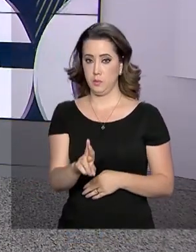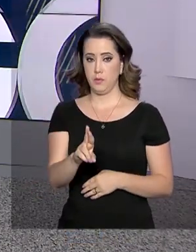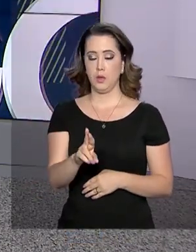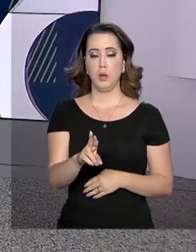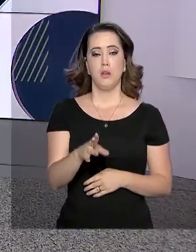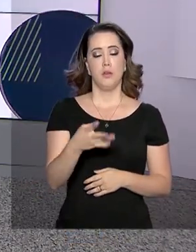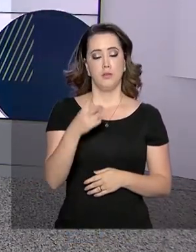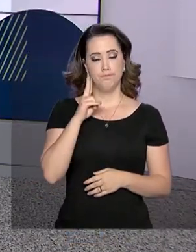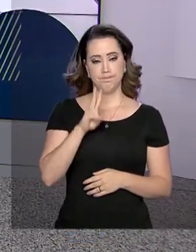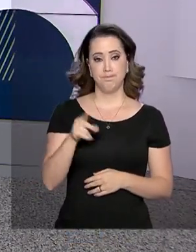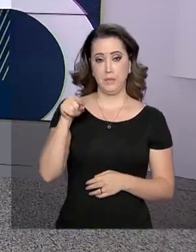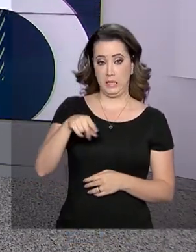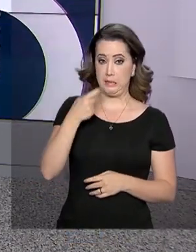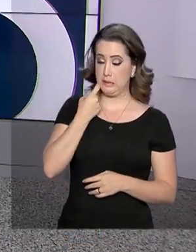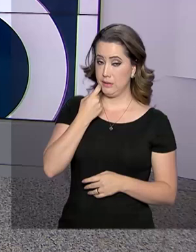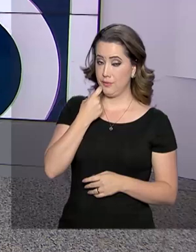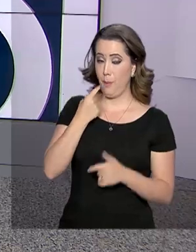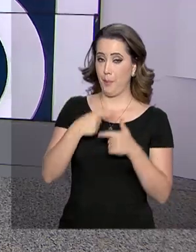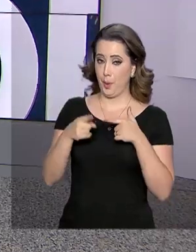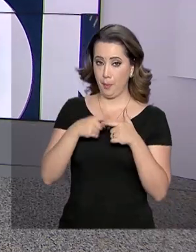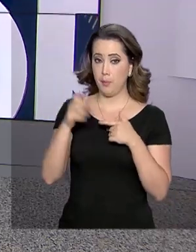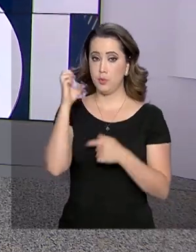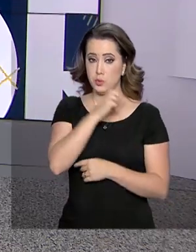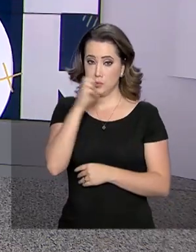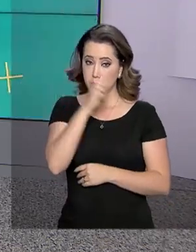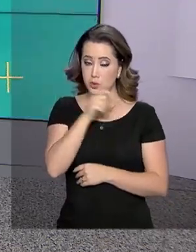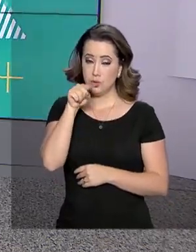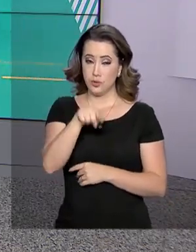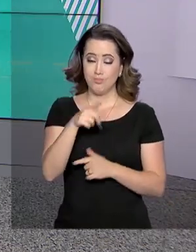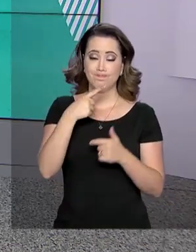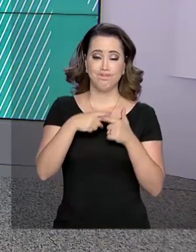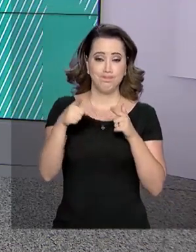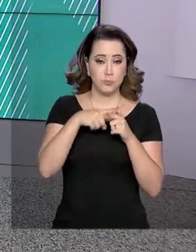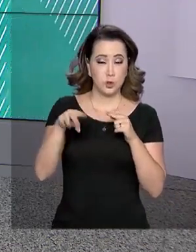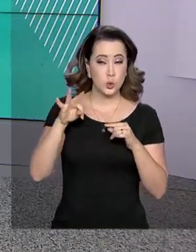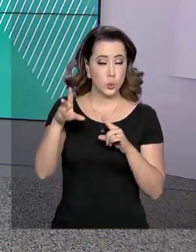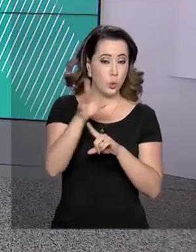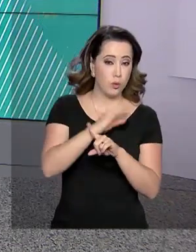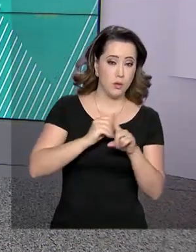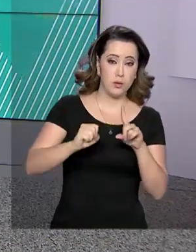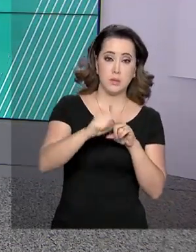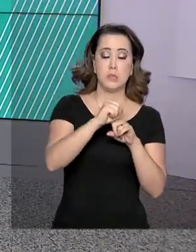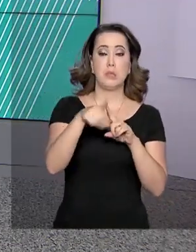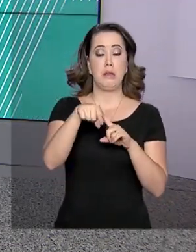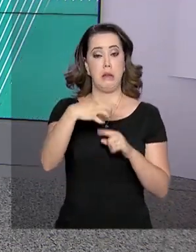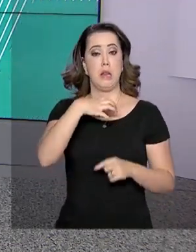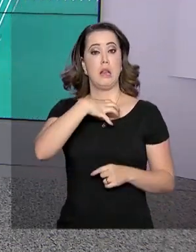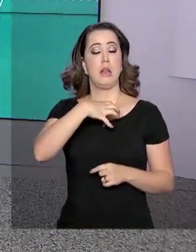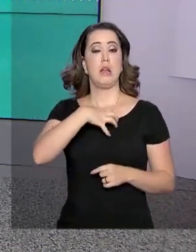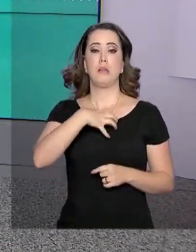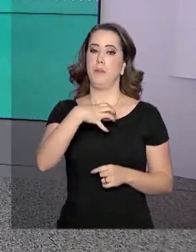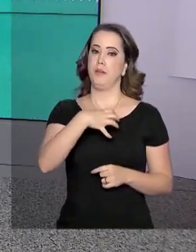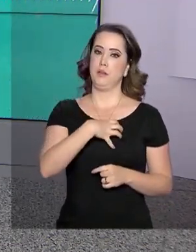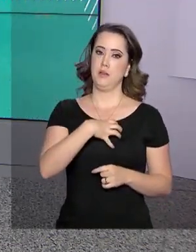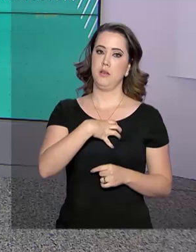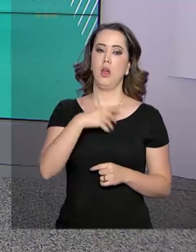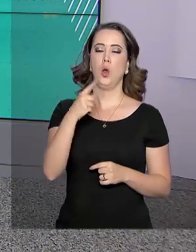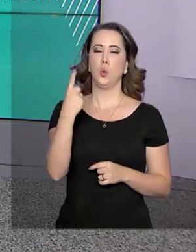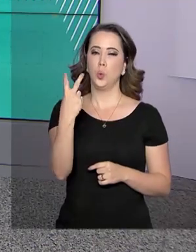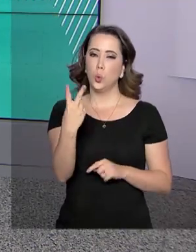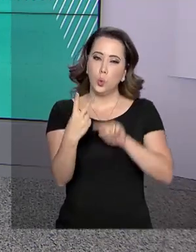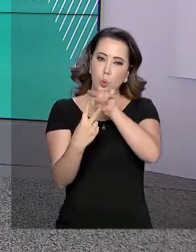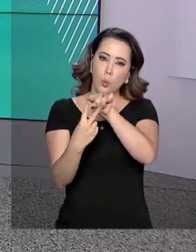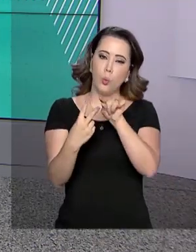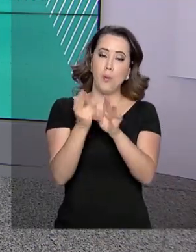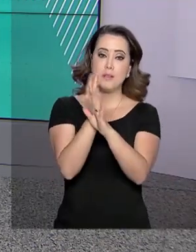reconheceu nesta sexta-feira a situação de emergência e calamidade pública das cidades baianas de Coronel João Sá e Pedro